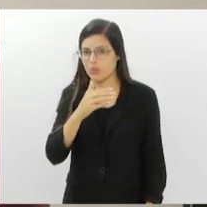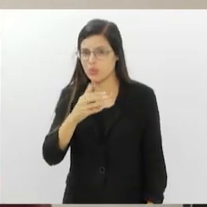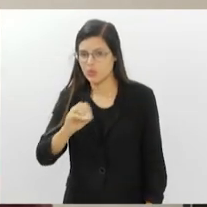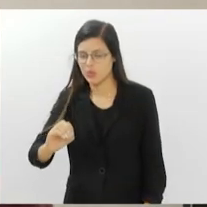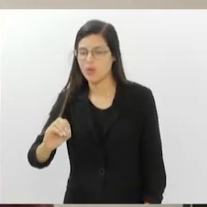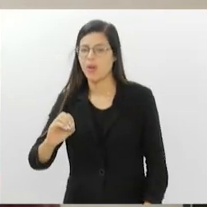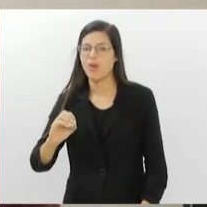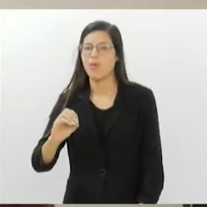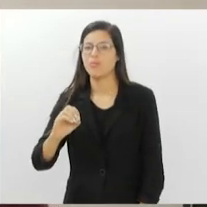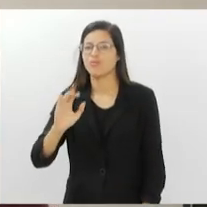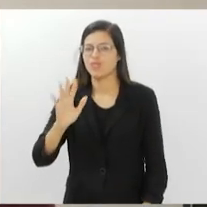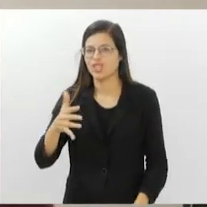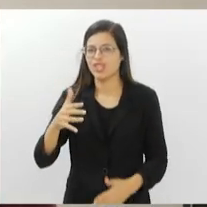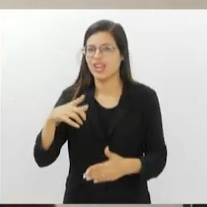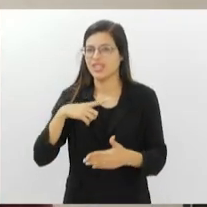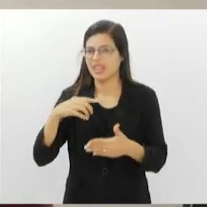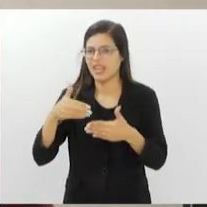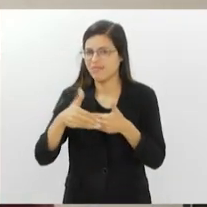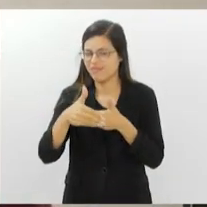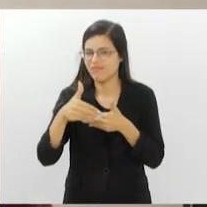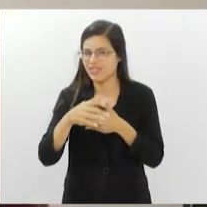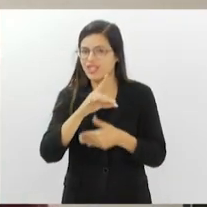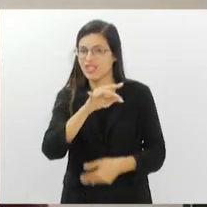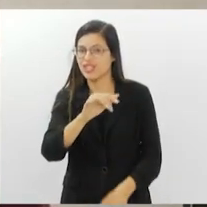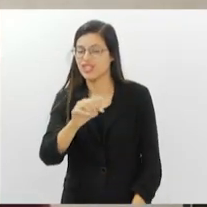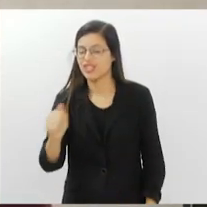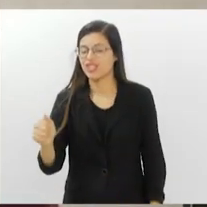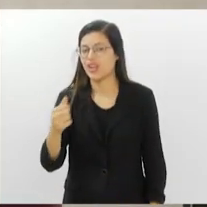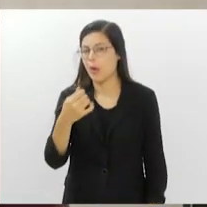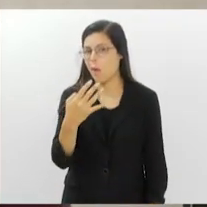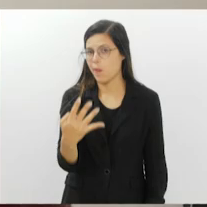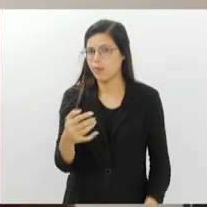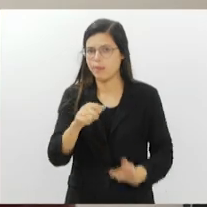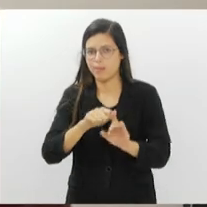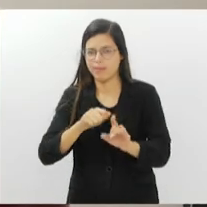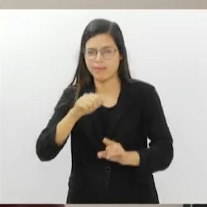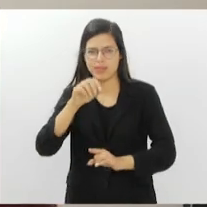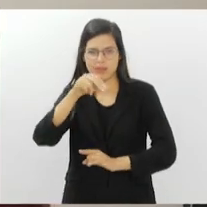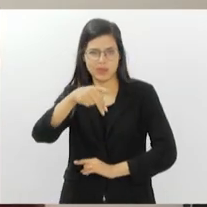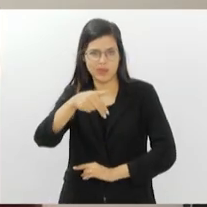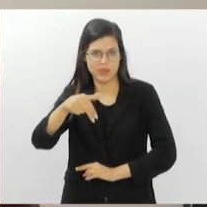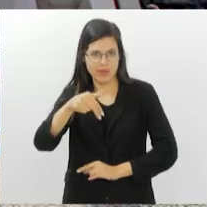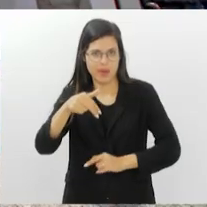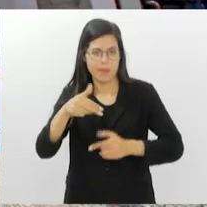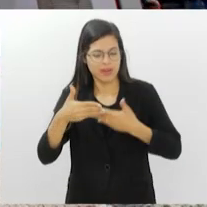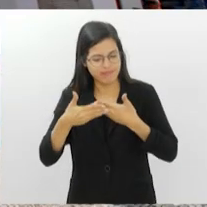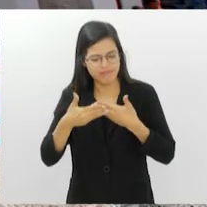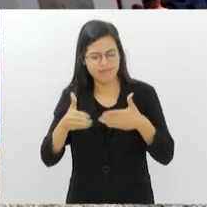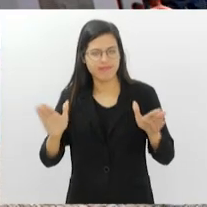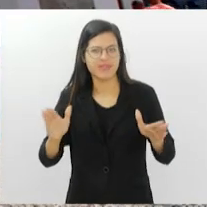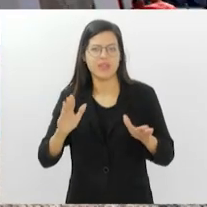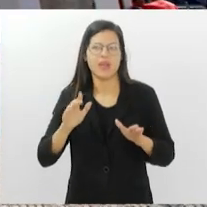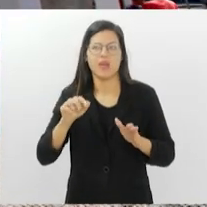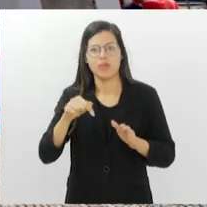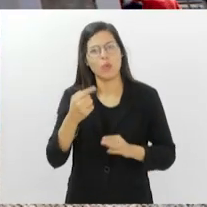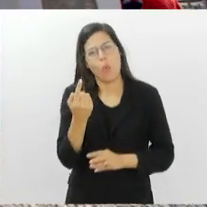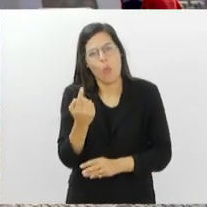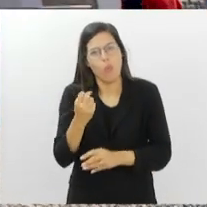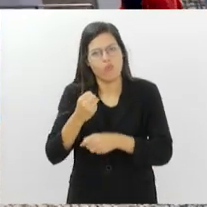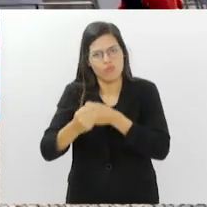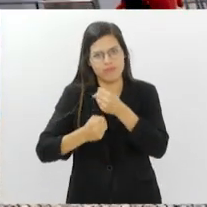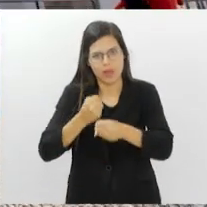reinauguração. No dia 4 de novembro, a gente reabre o Teatro João Caetano, depois de um ano fechado,